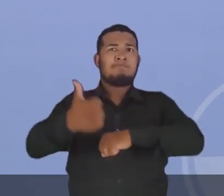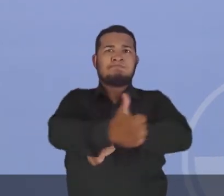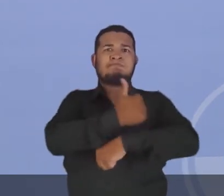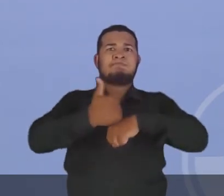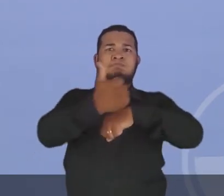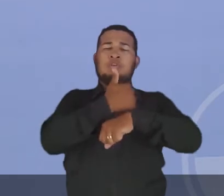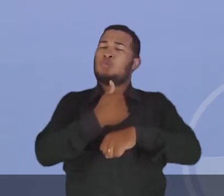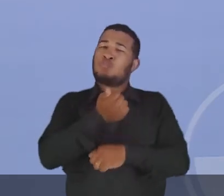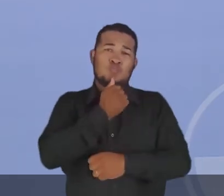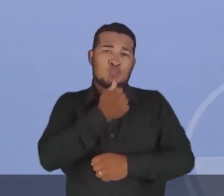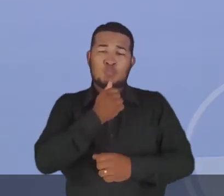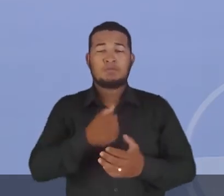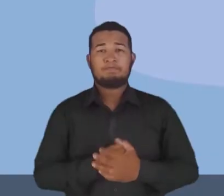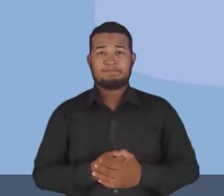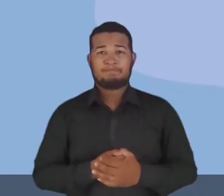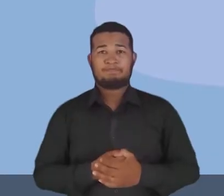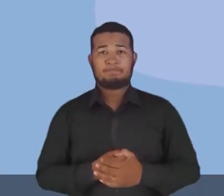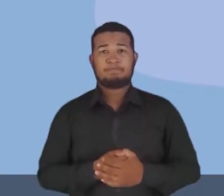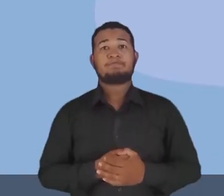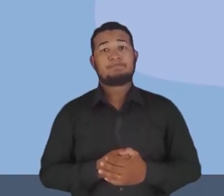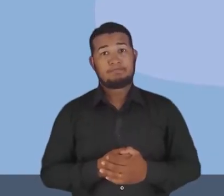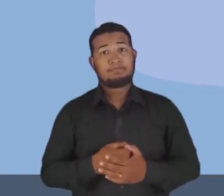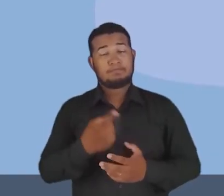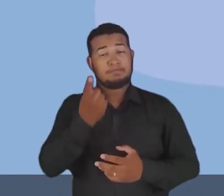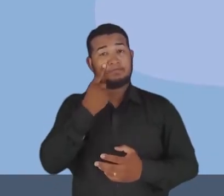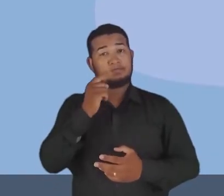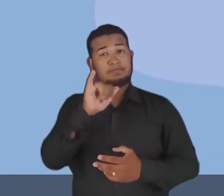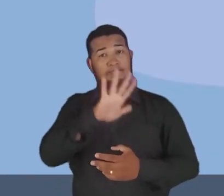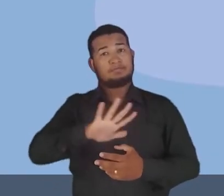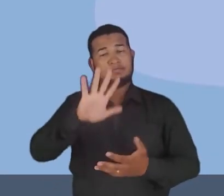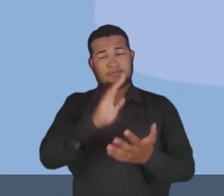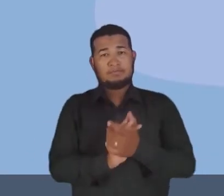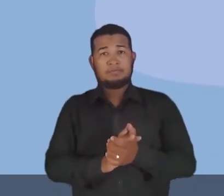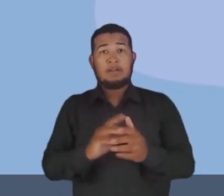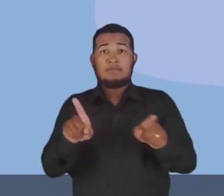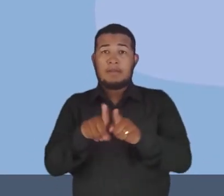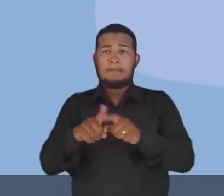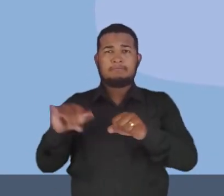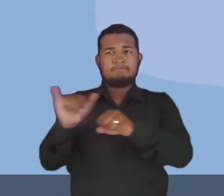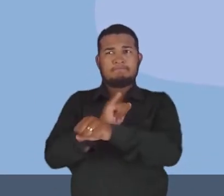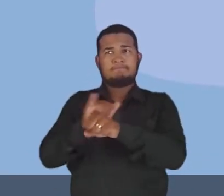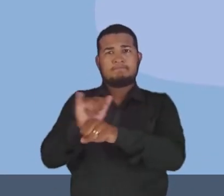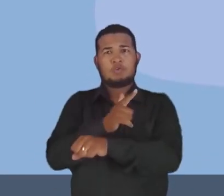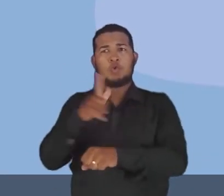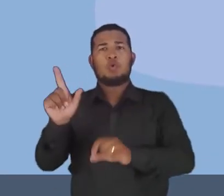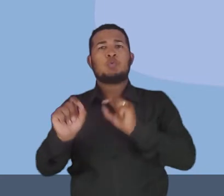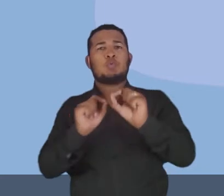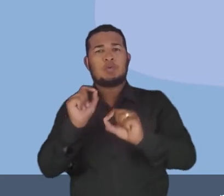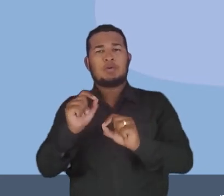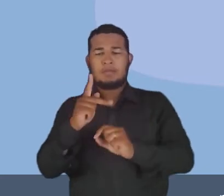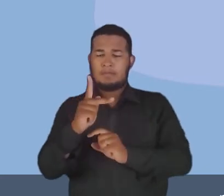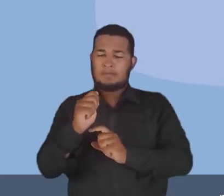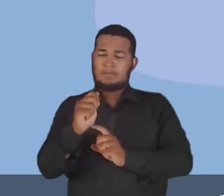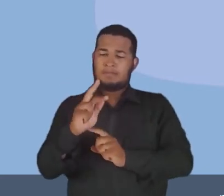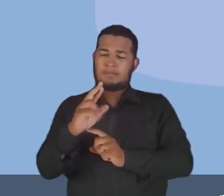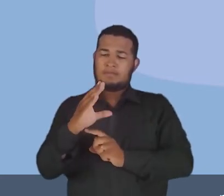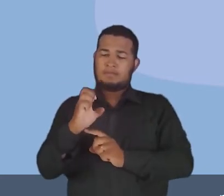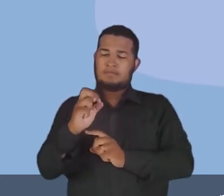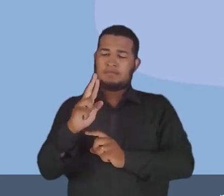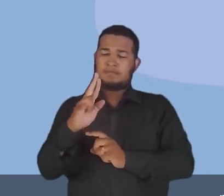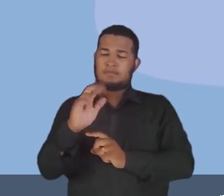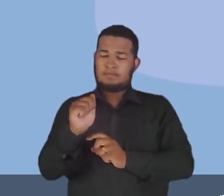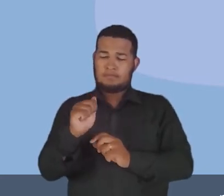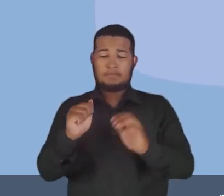campo brasileiro. Volta para o slide. Outra forma de trabalho é a parceria e arrendamento. Parceiros e